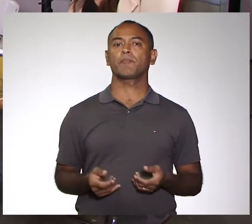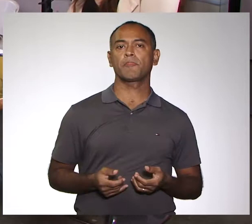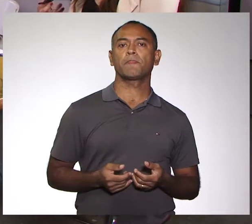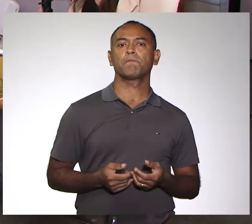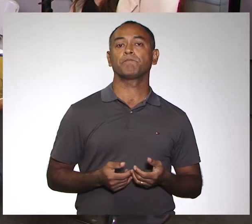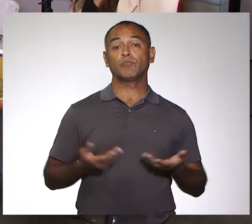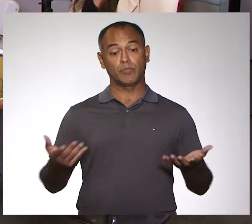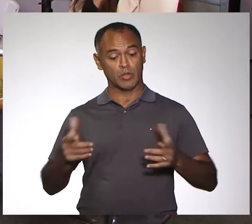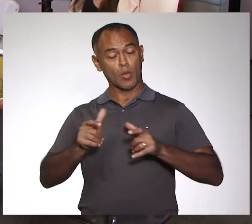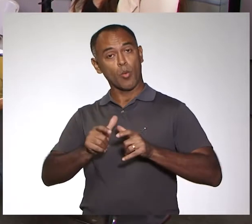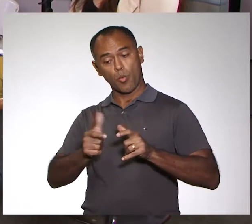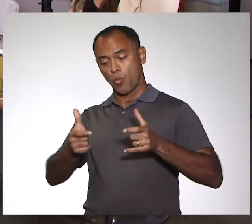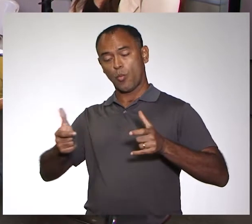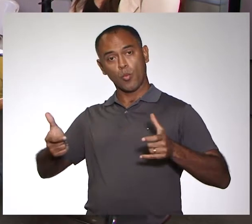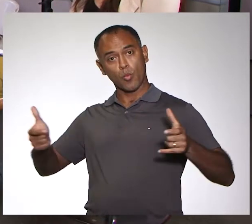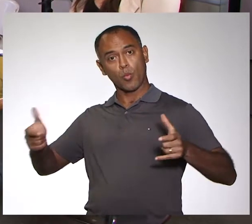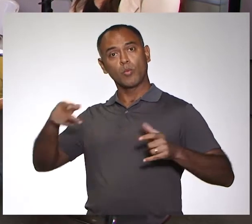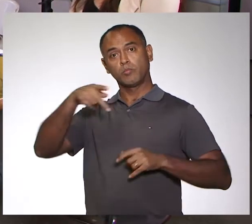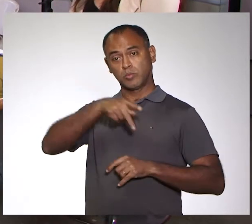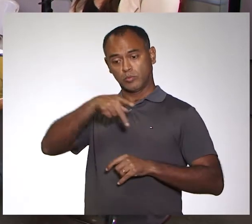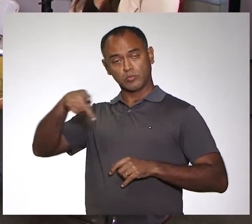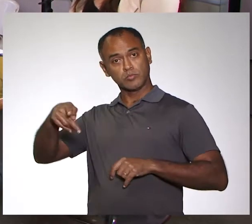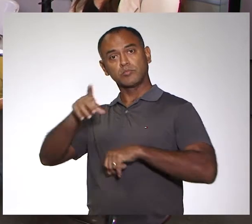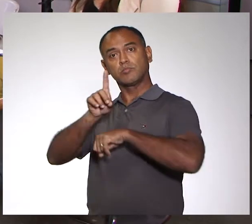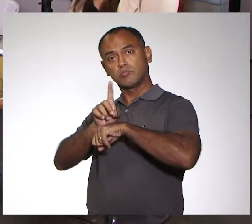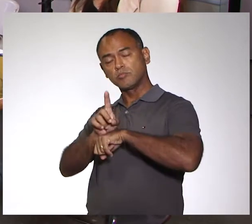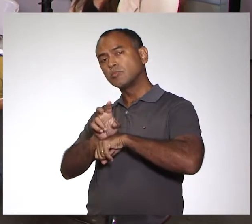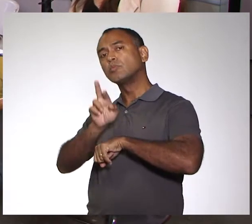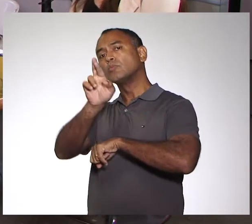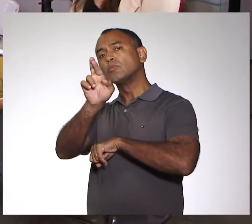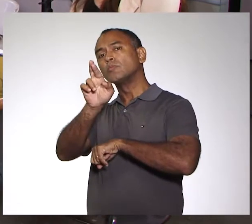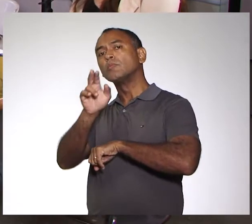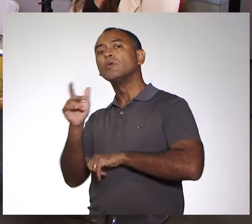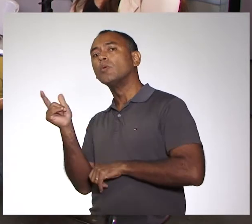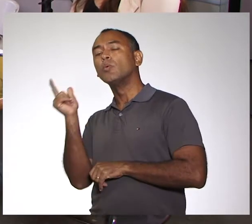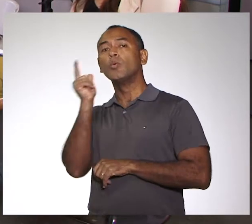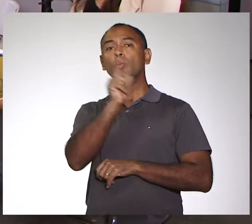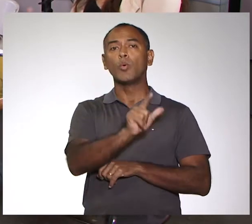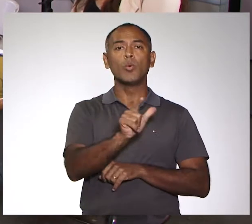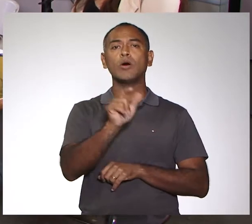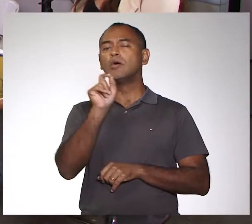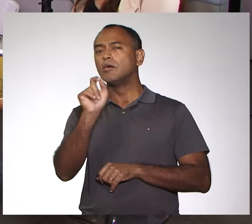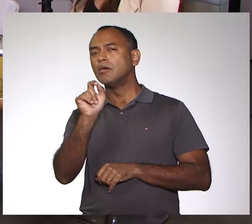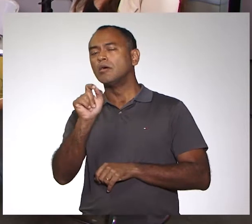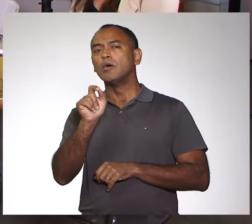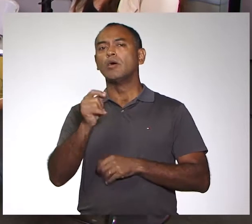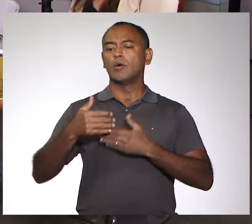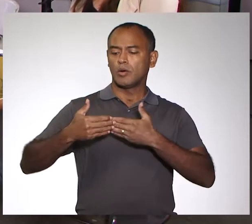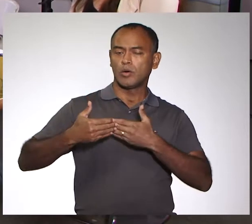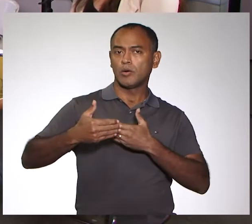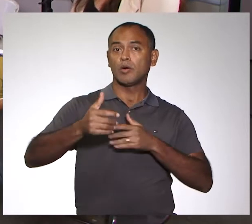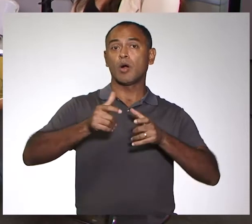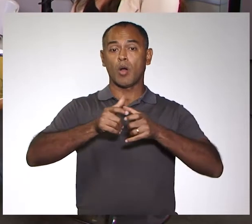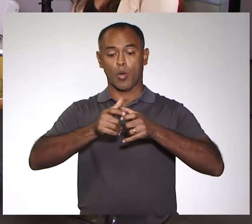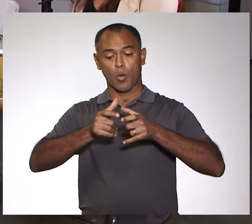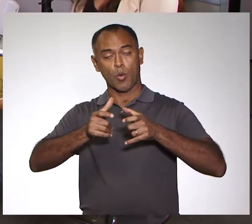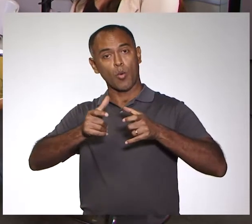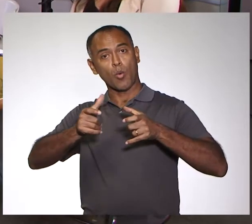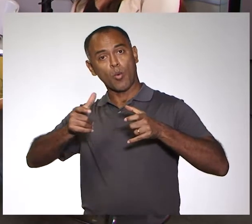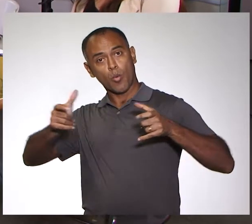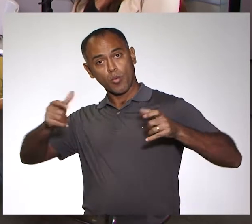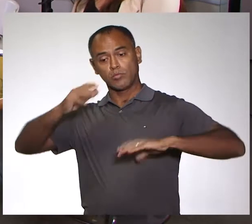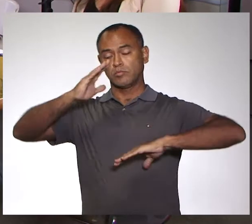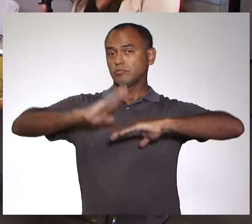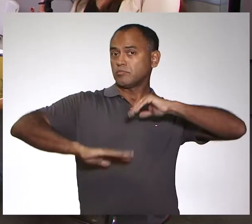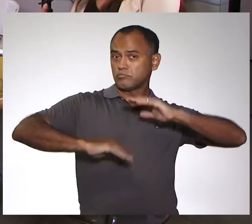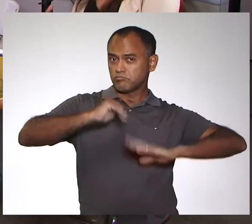o aumento do número de professores, doutores também, vai acarretar diretamente no aumento de